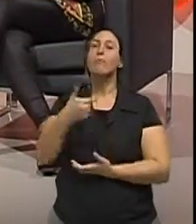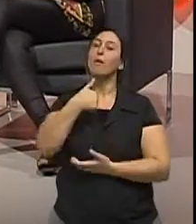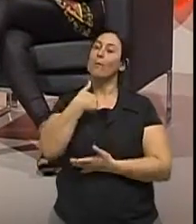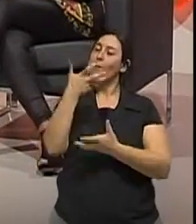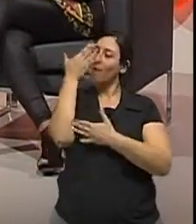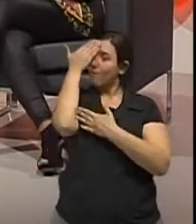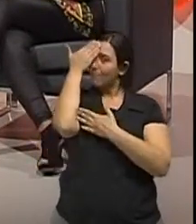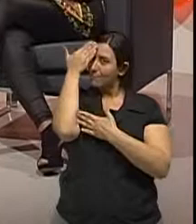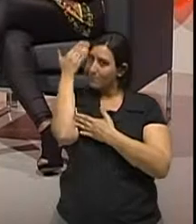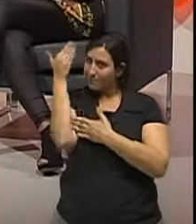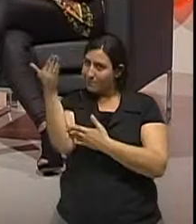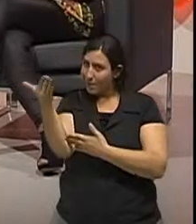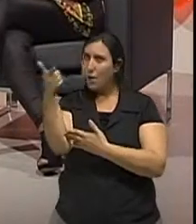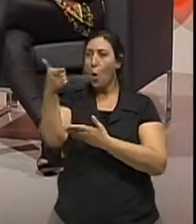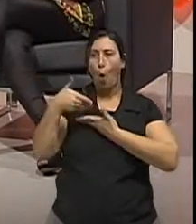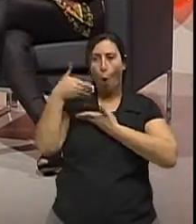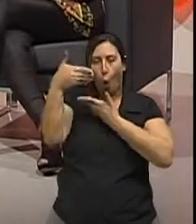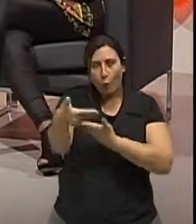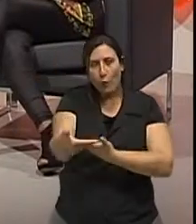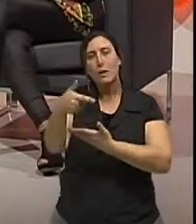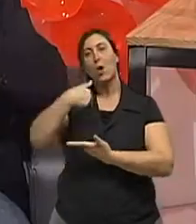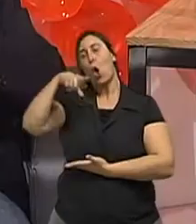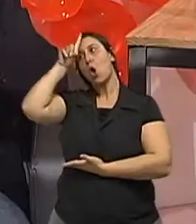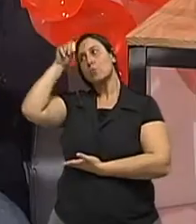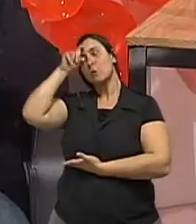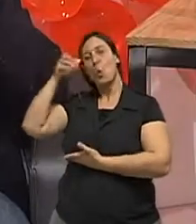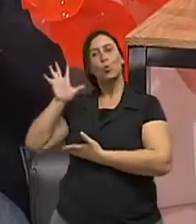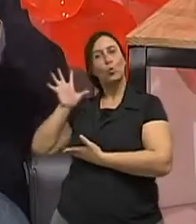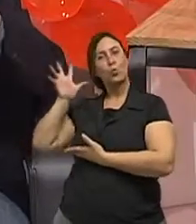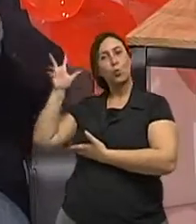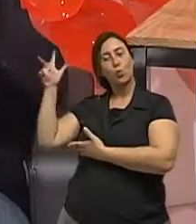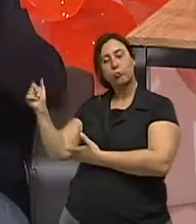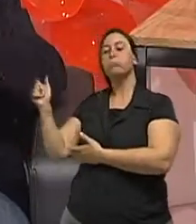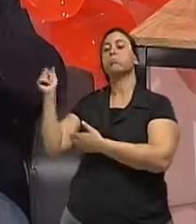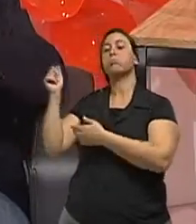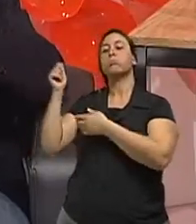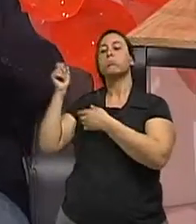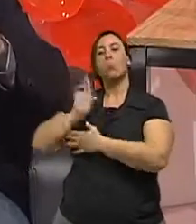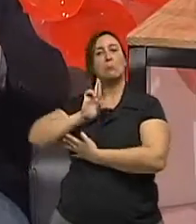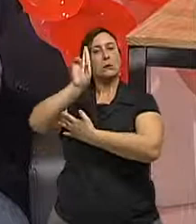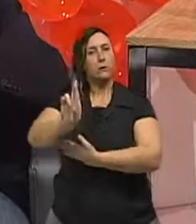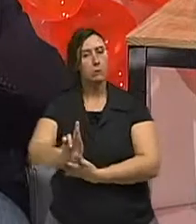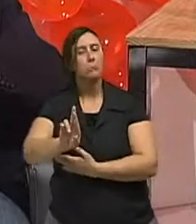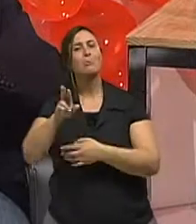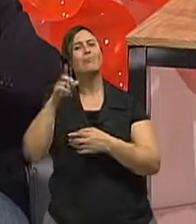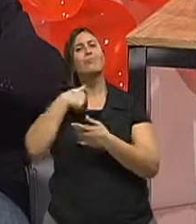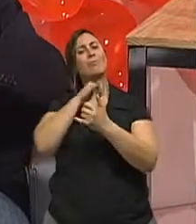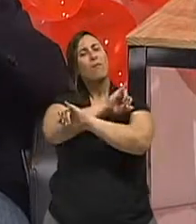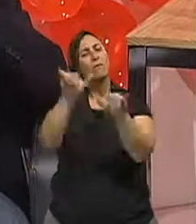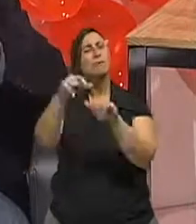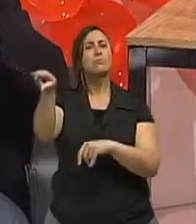oportunidade em meu nome e em nome da Santa Casa. E quero dizer para o povo que não tenha medo da vacina.